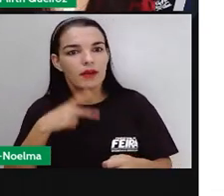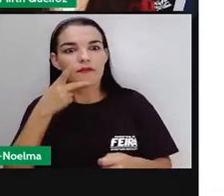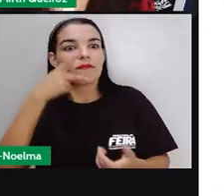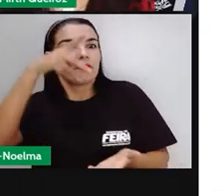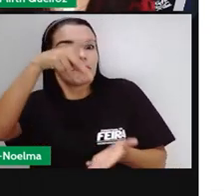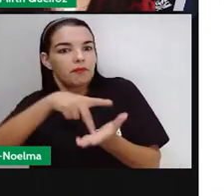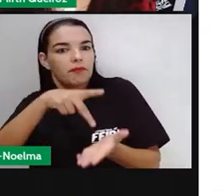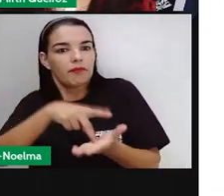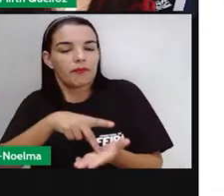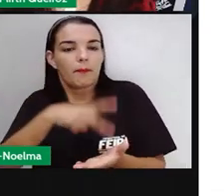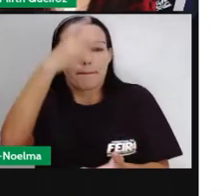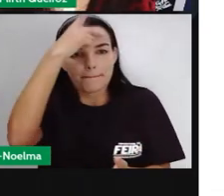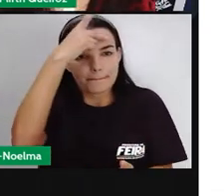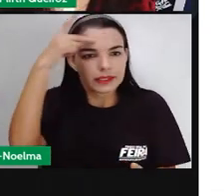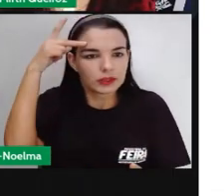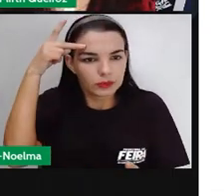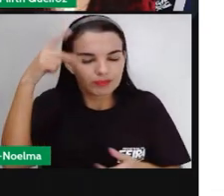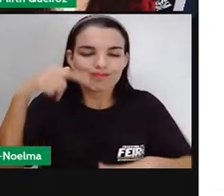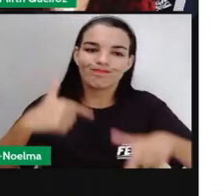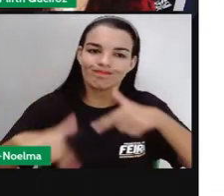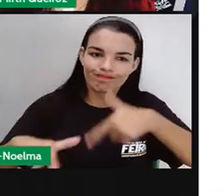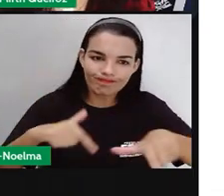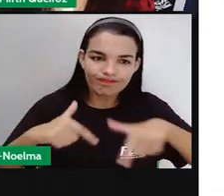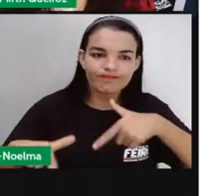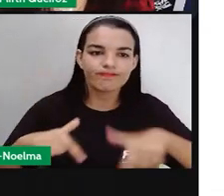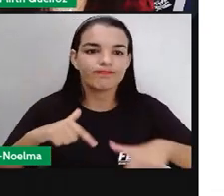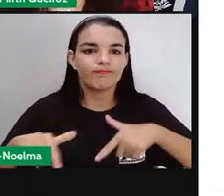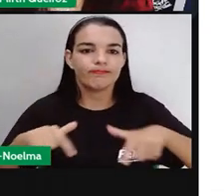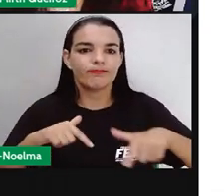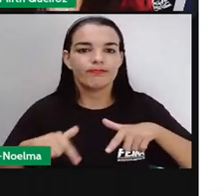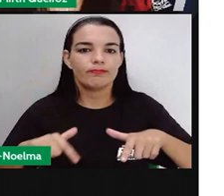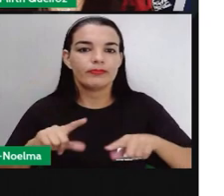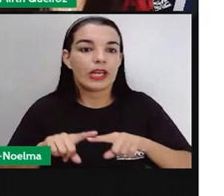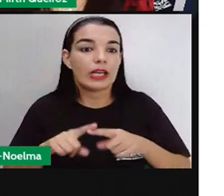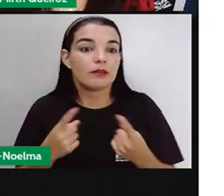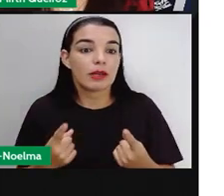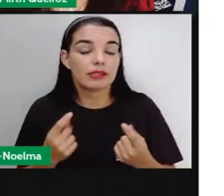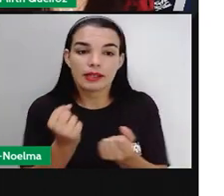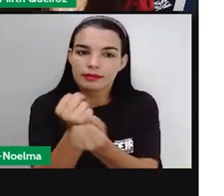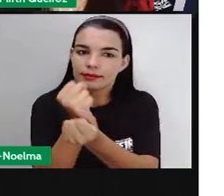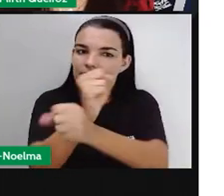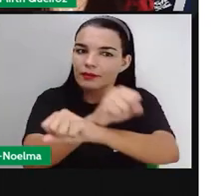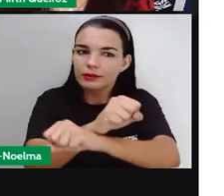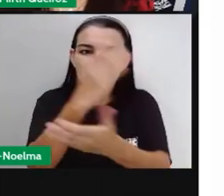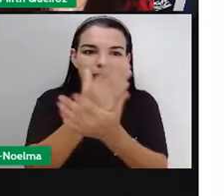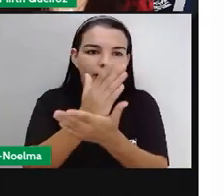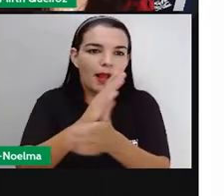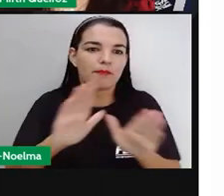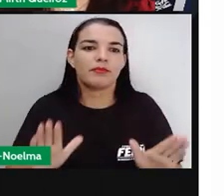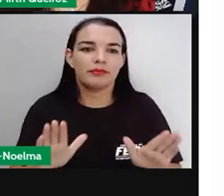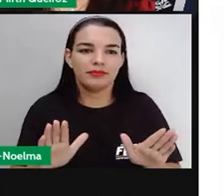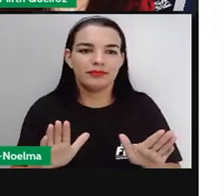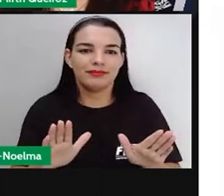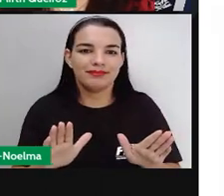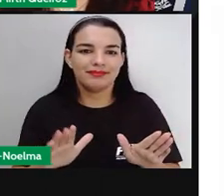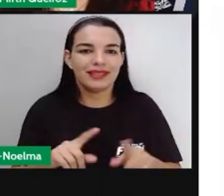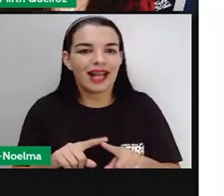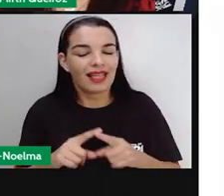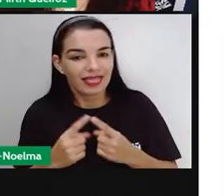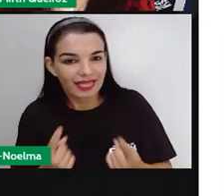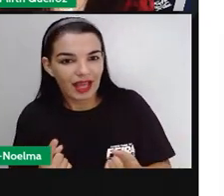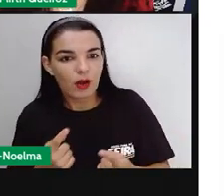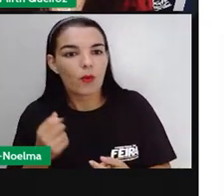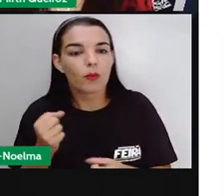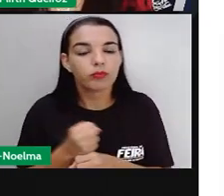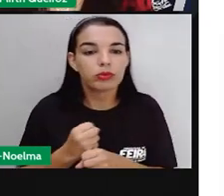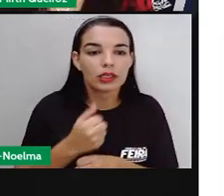proibia aí a escravidão, né, essas condições de escravidão, né, que foi o que aconteceu em